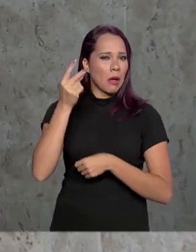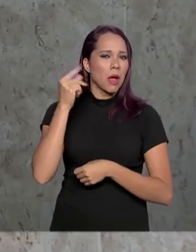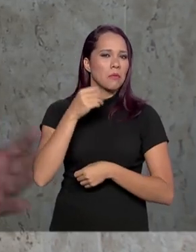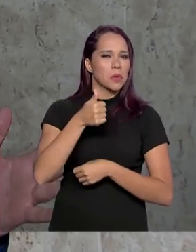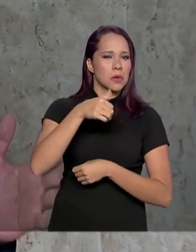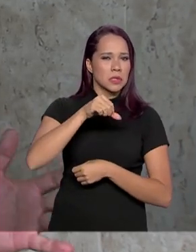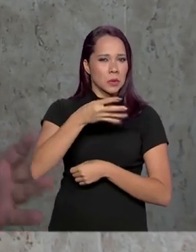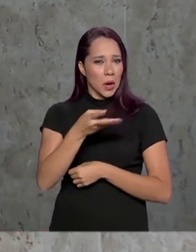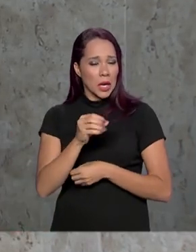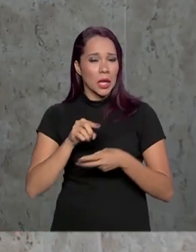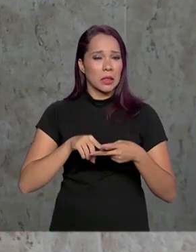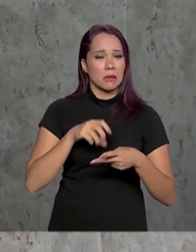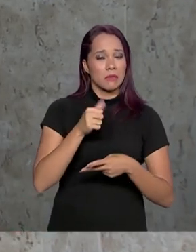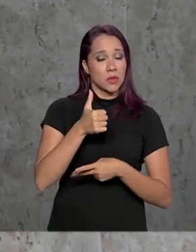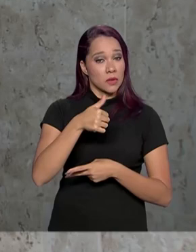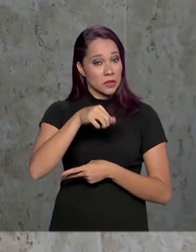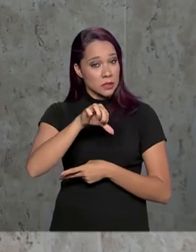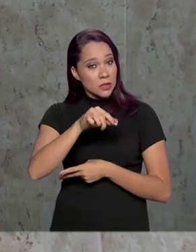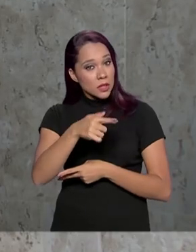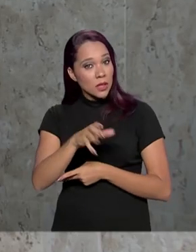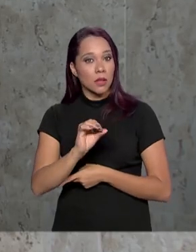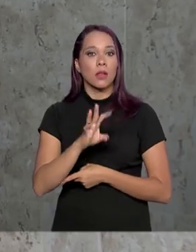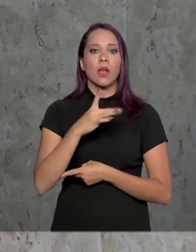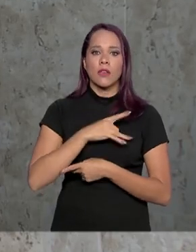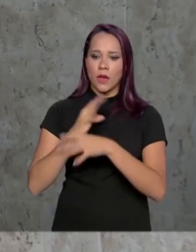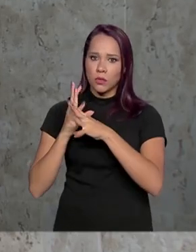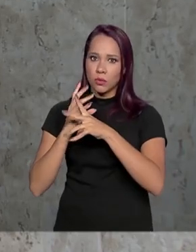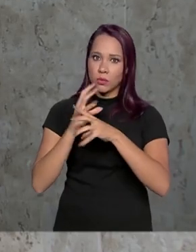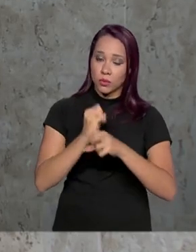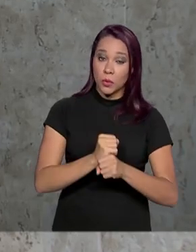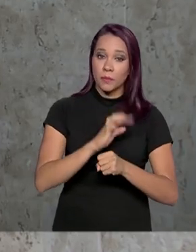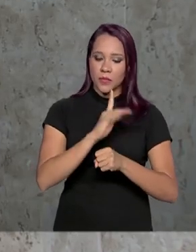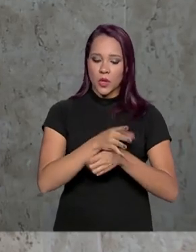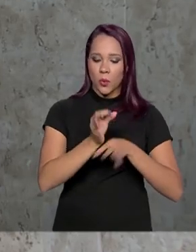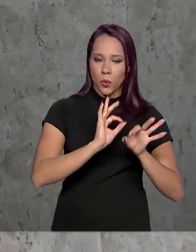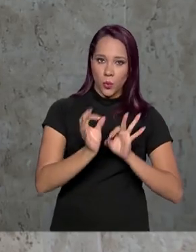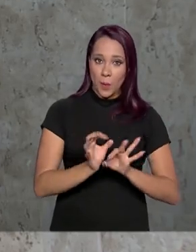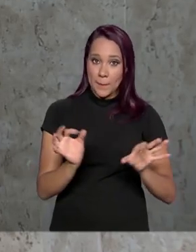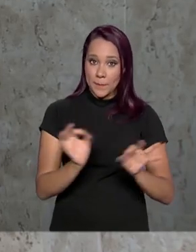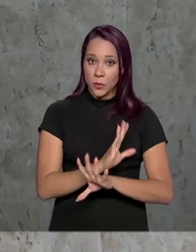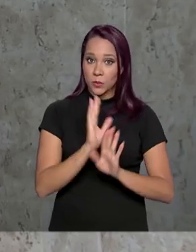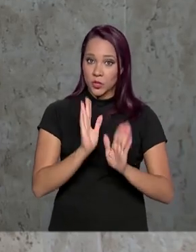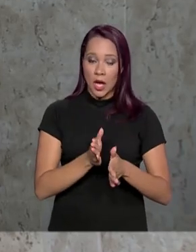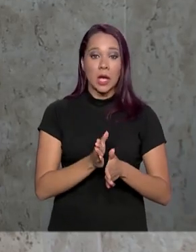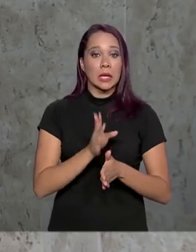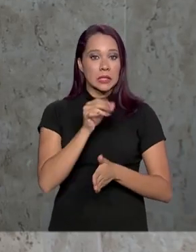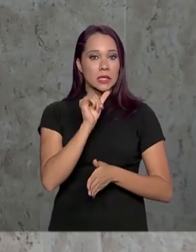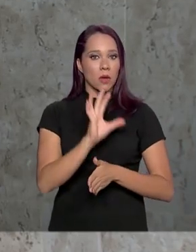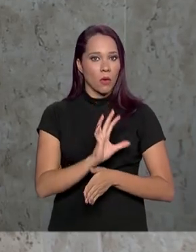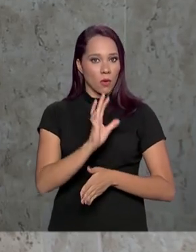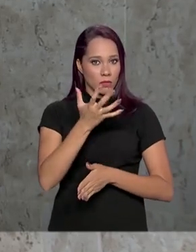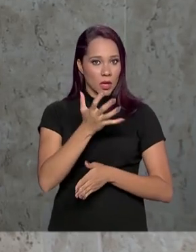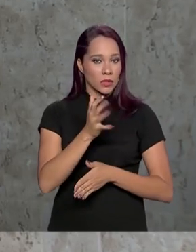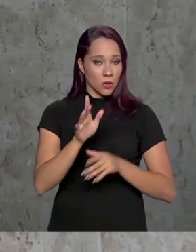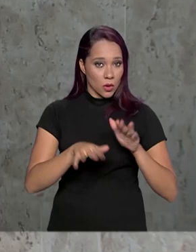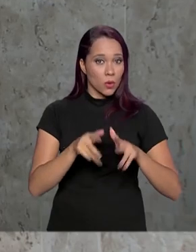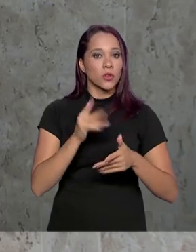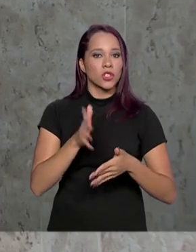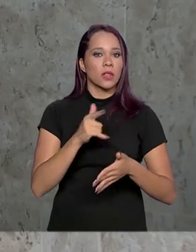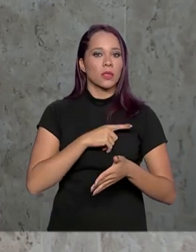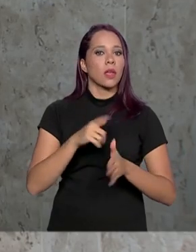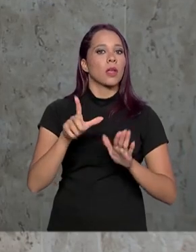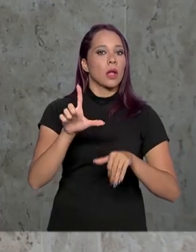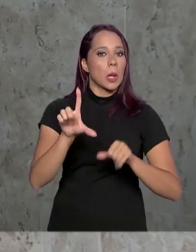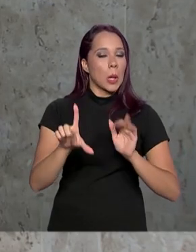70. Então, nós vamos consolidar todos e vamos deixar preparados para que a gente possa ter uma legislação